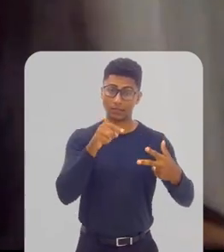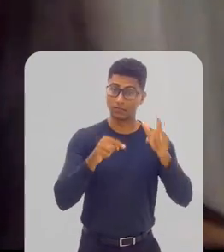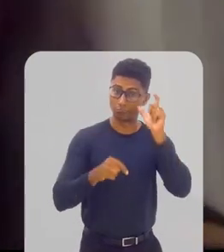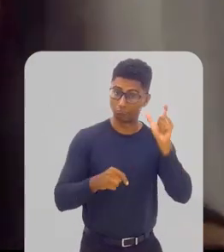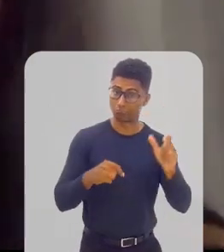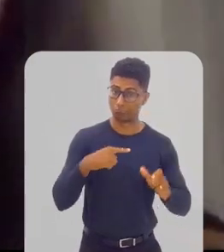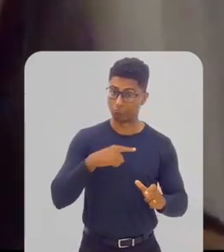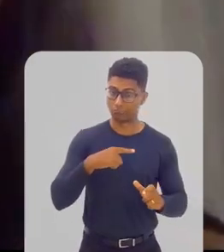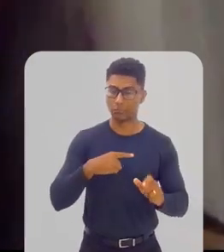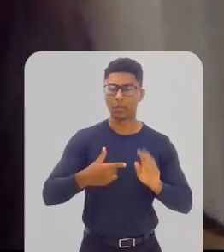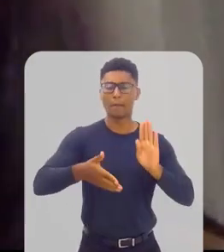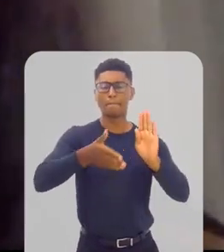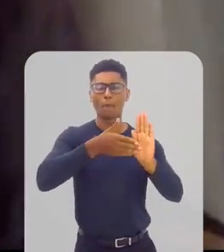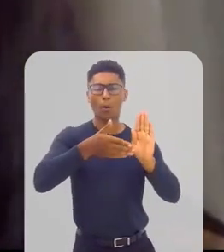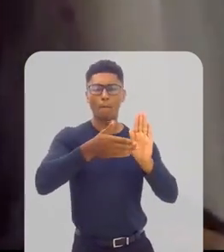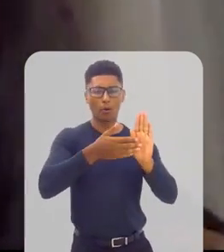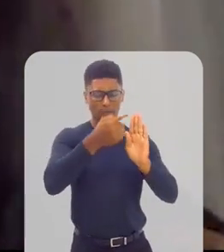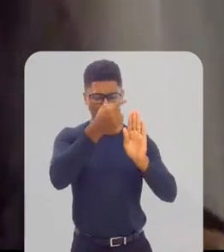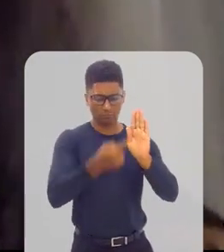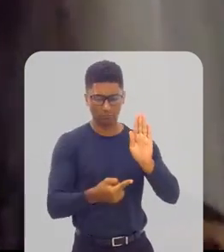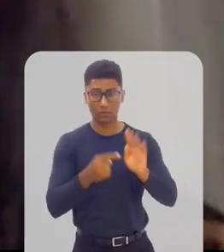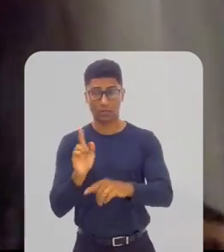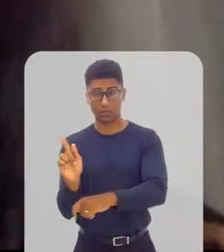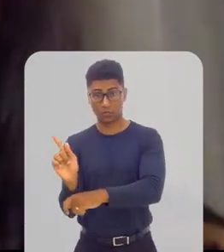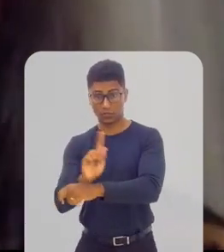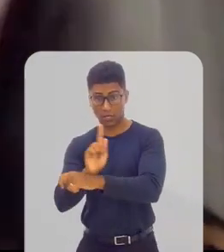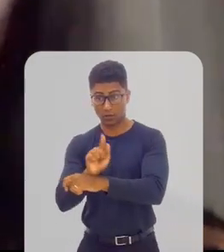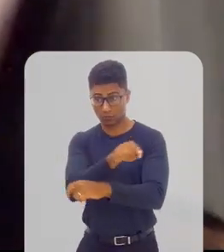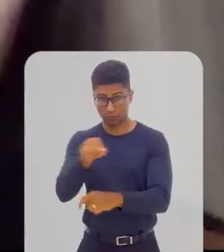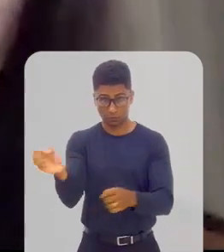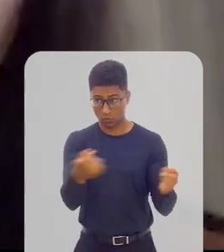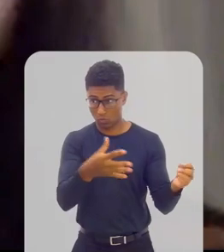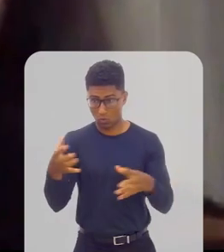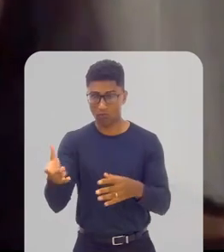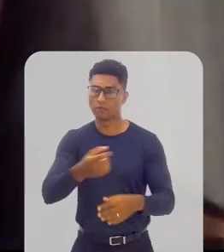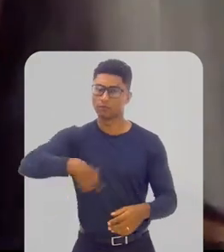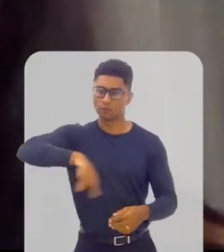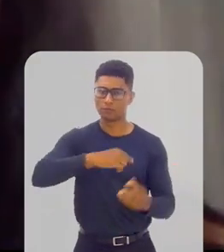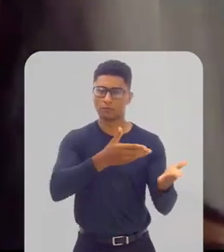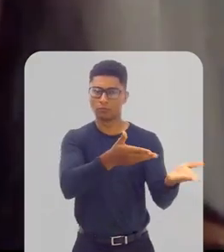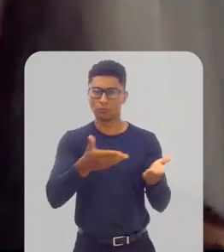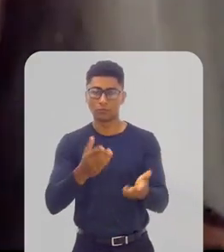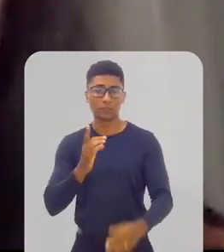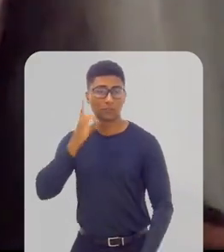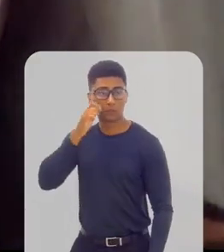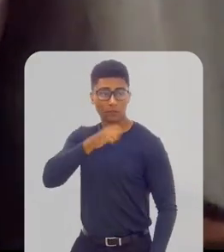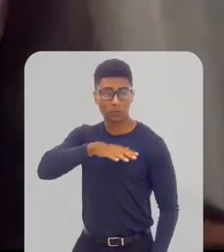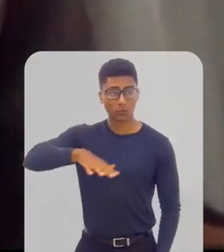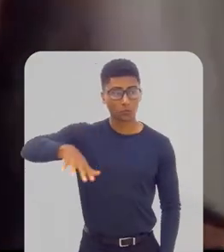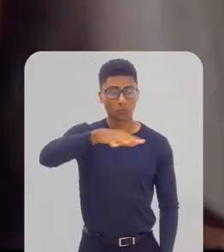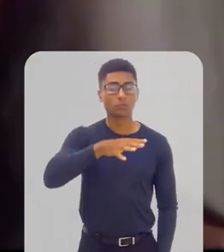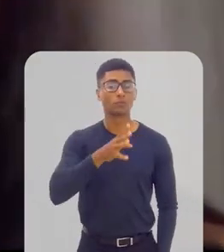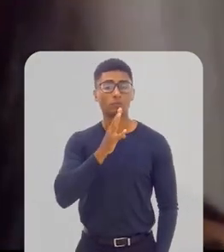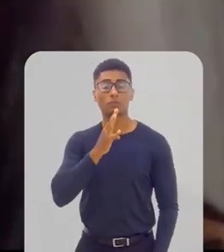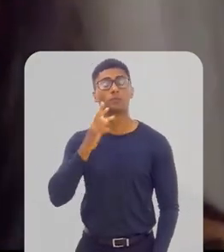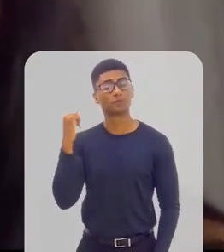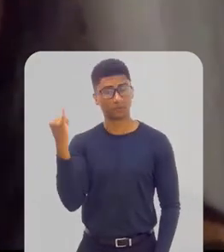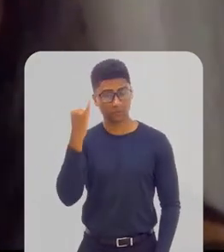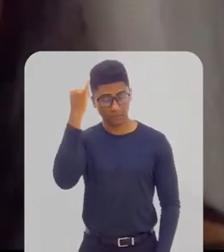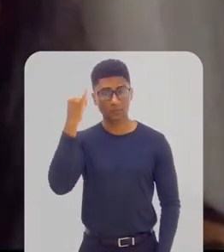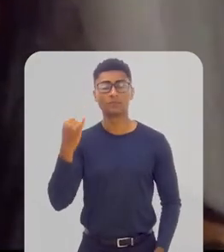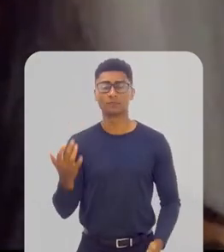propostas que seriam de interesse da nova gestão, e que a gente convida desde já que os parlamentares conheçam, se aprofundem,